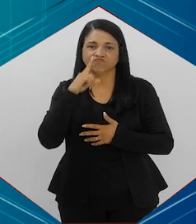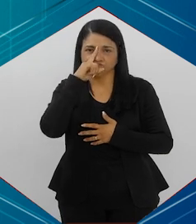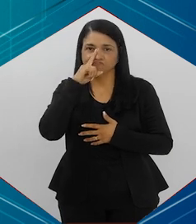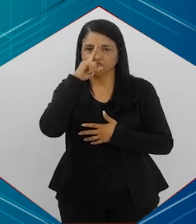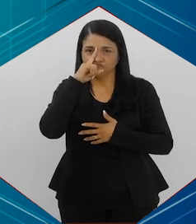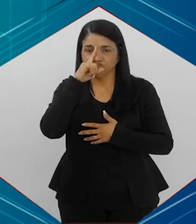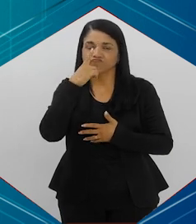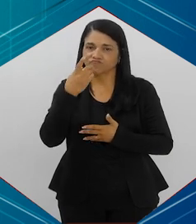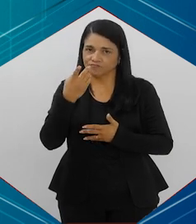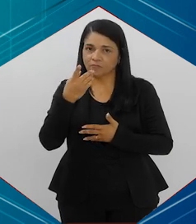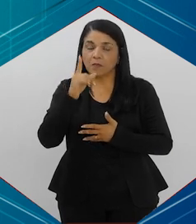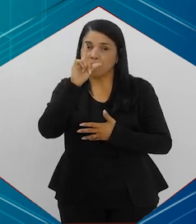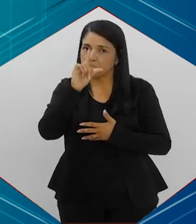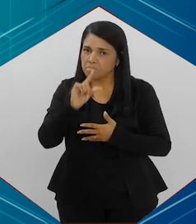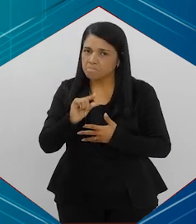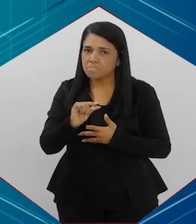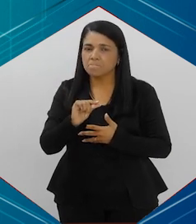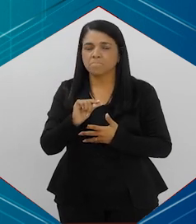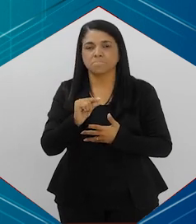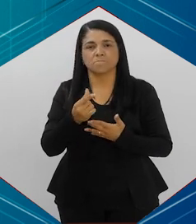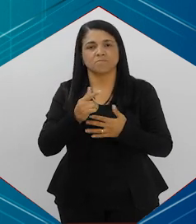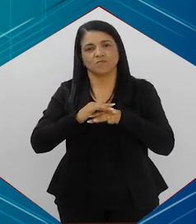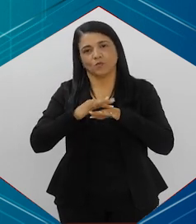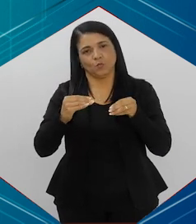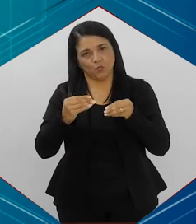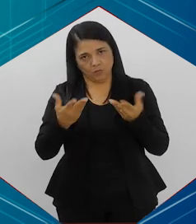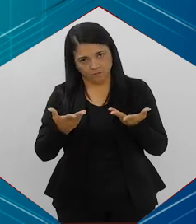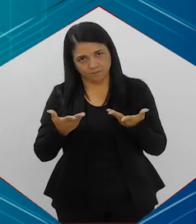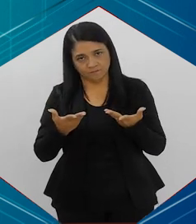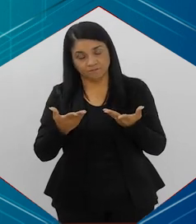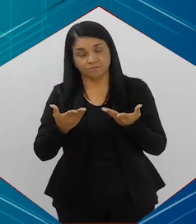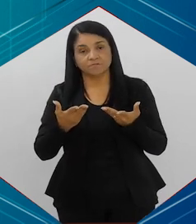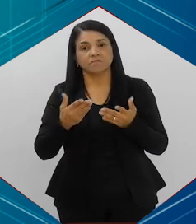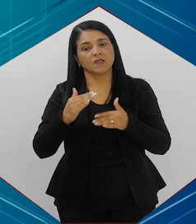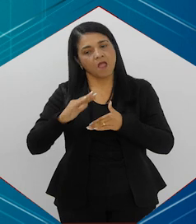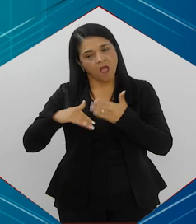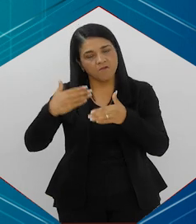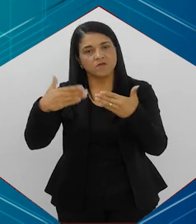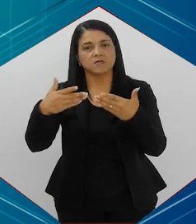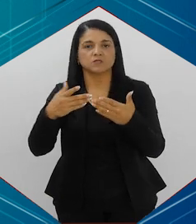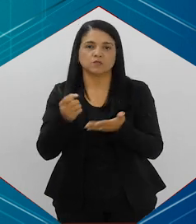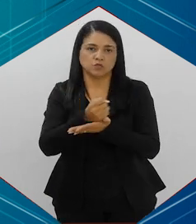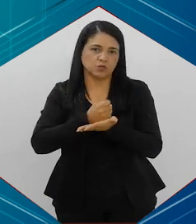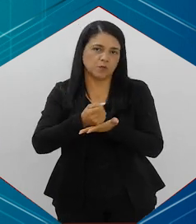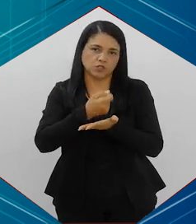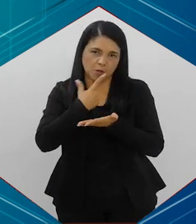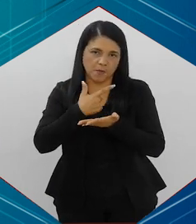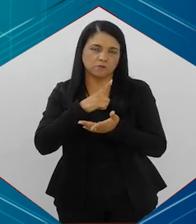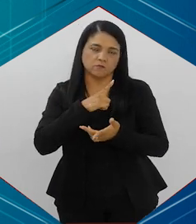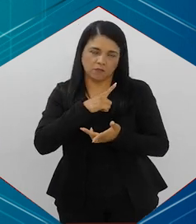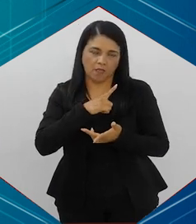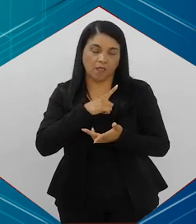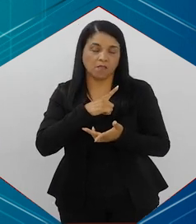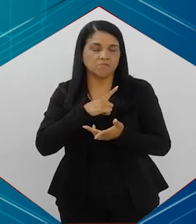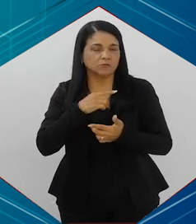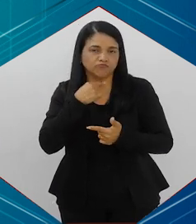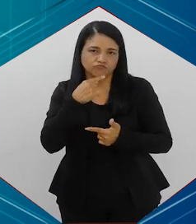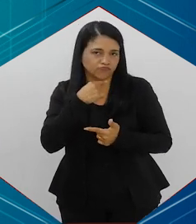uma chance menor de cura, né? Apesar dos avanços das medicações que a gente tem.